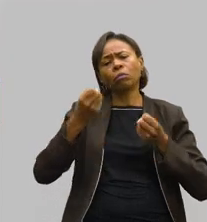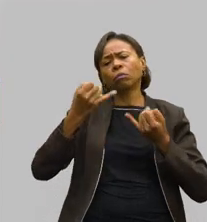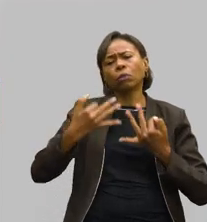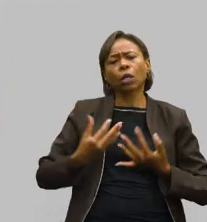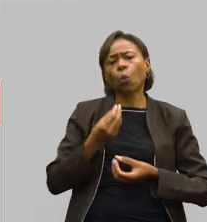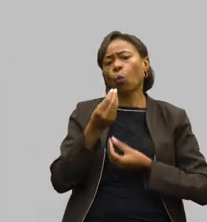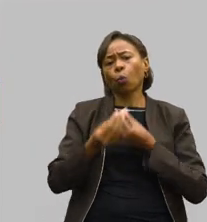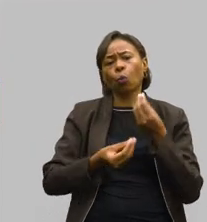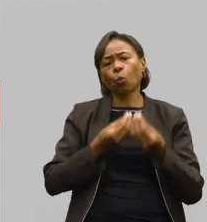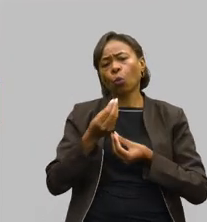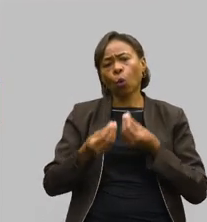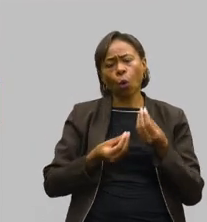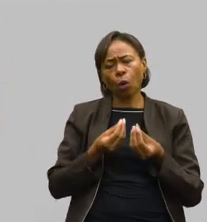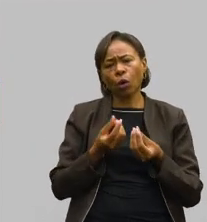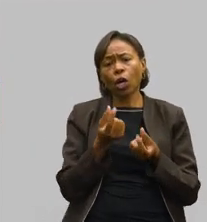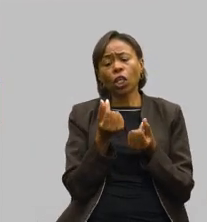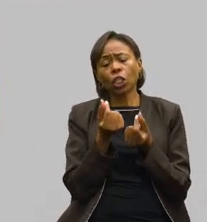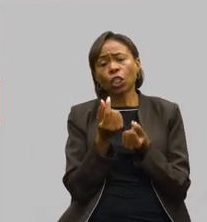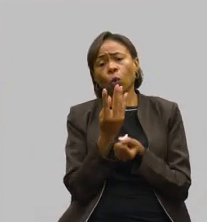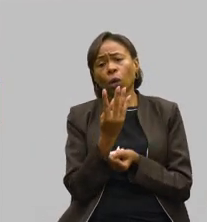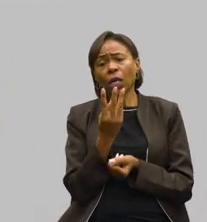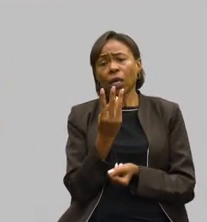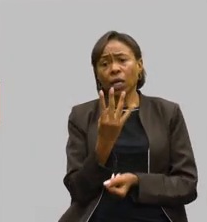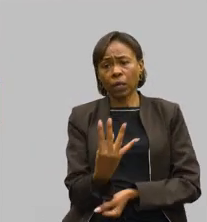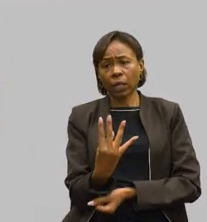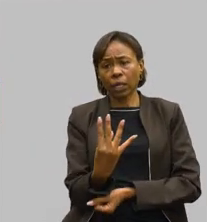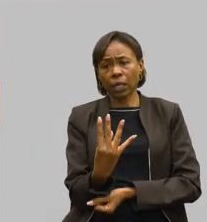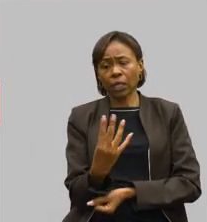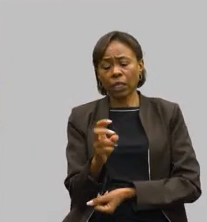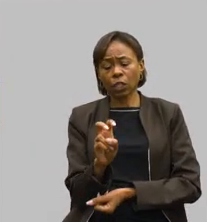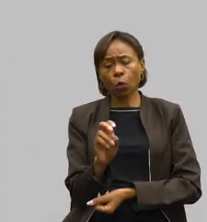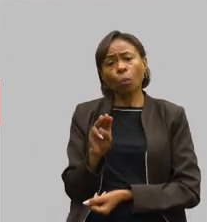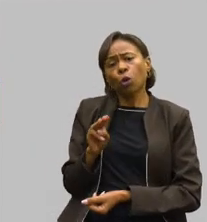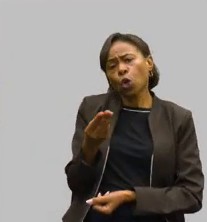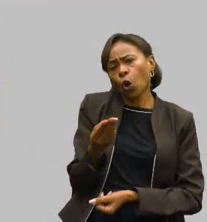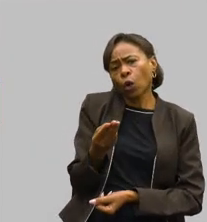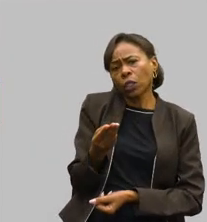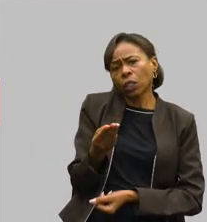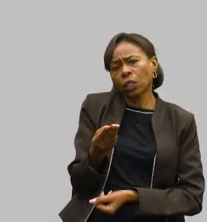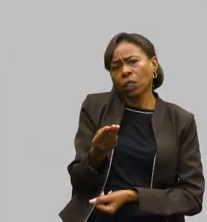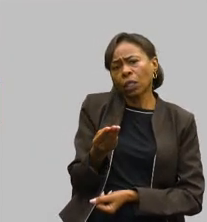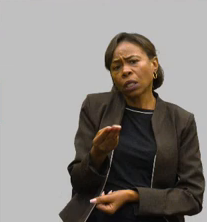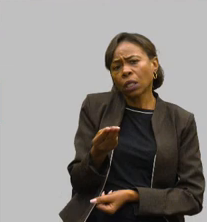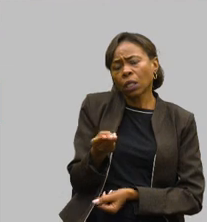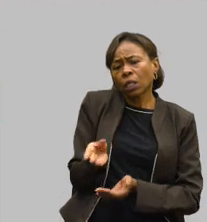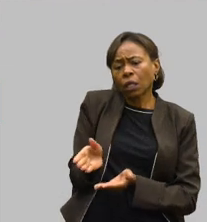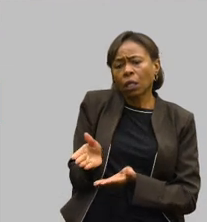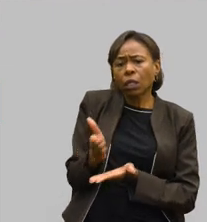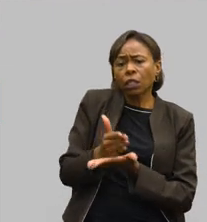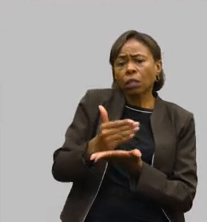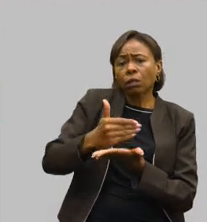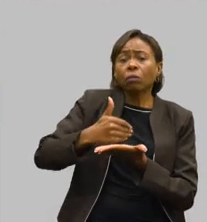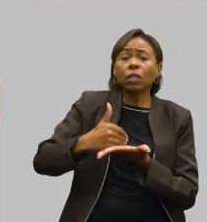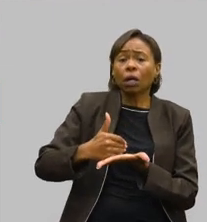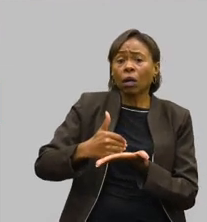desses 45 milhões dentro das 420 entidades que nós temos dentro do Estado, como é que foi